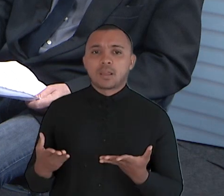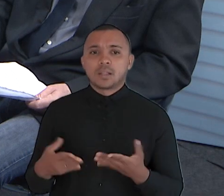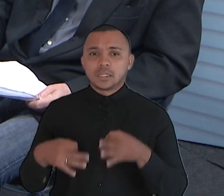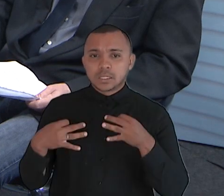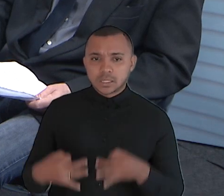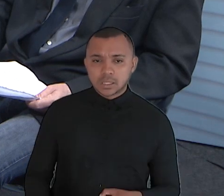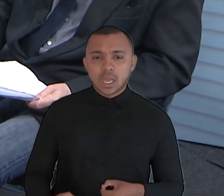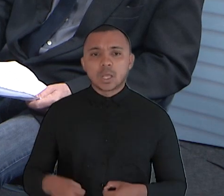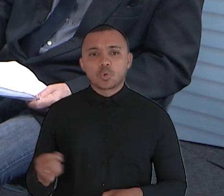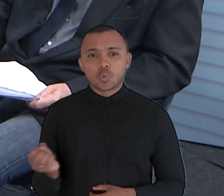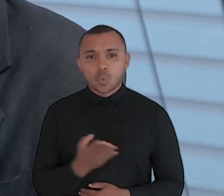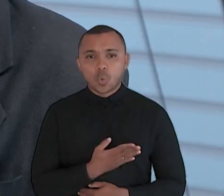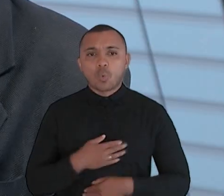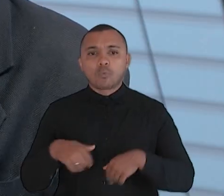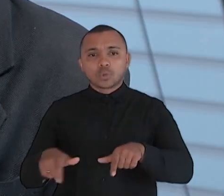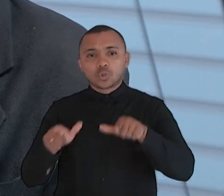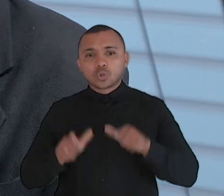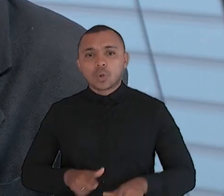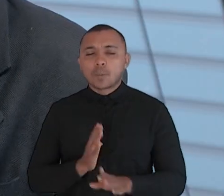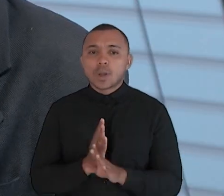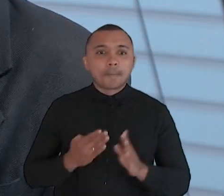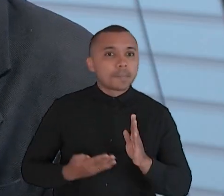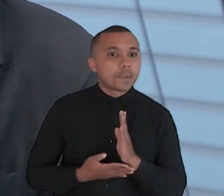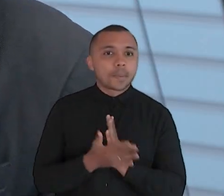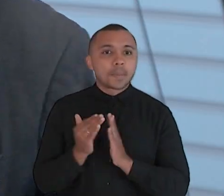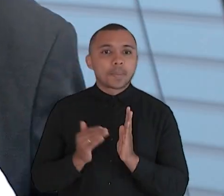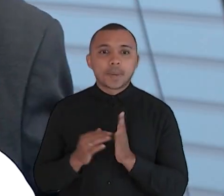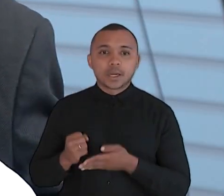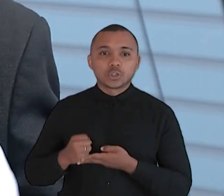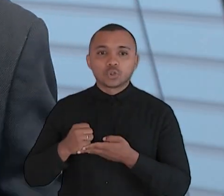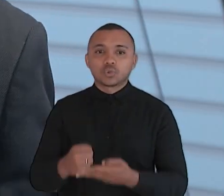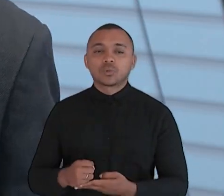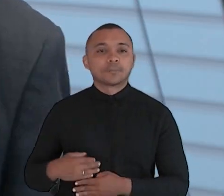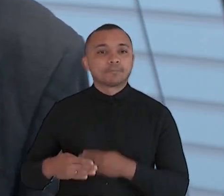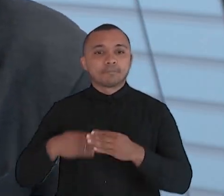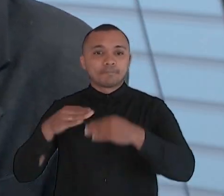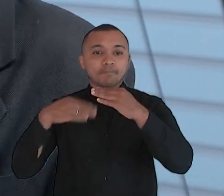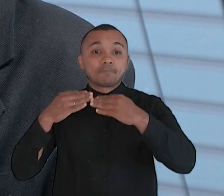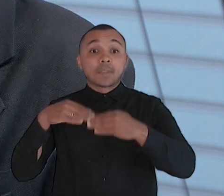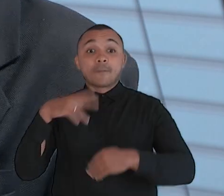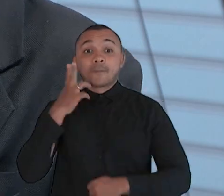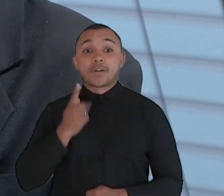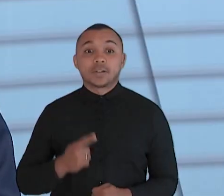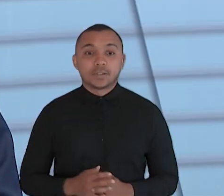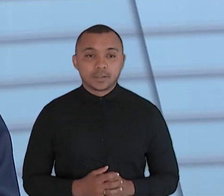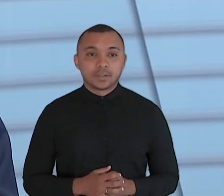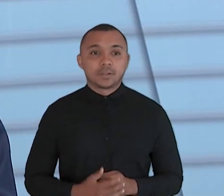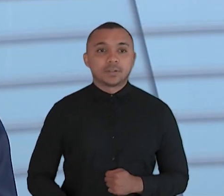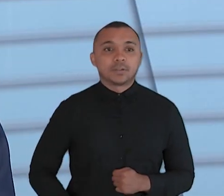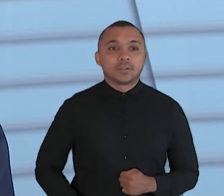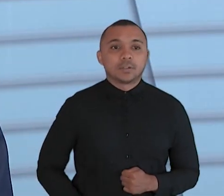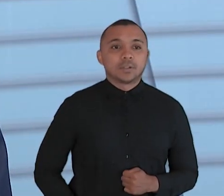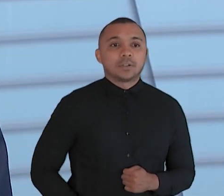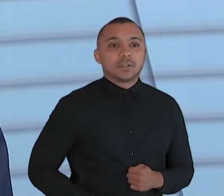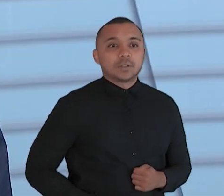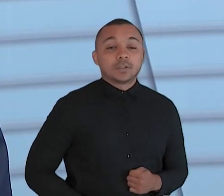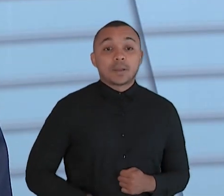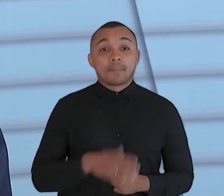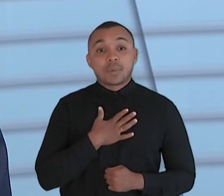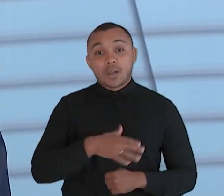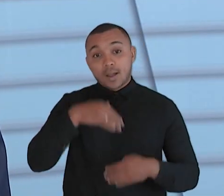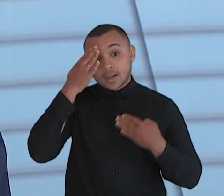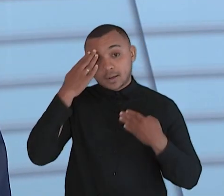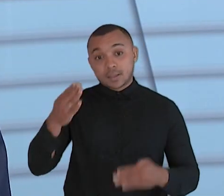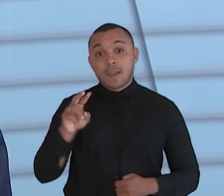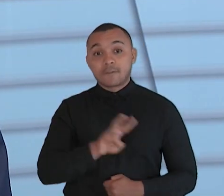senhor receba esse título pelo tudo que o senhor já contribuiu para a melhoria da cidade de Fortaleza. Então eu já deixo aqui meus agradecimentos